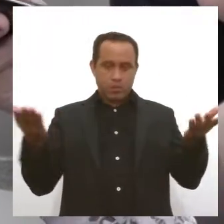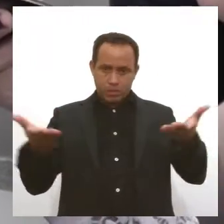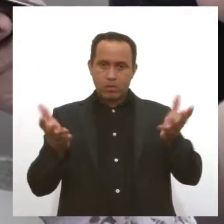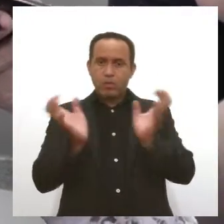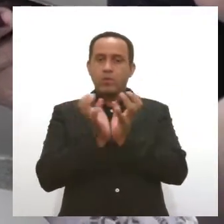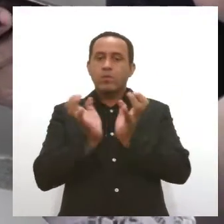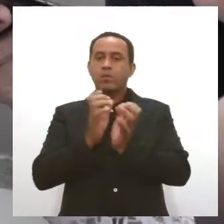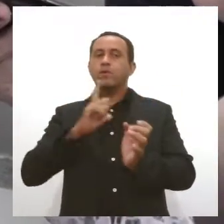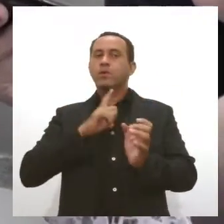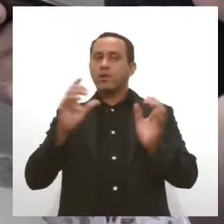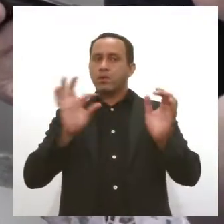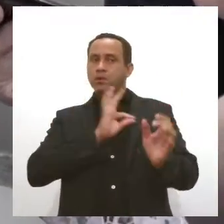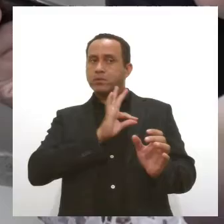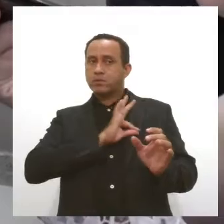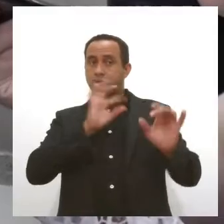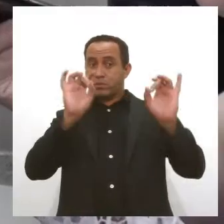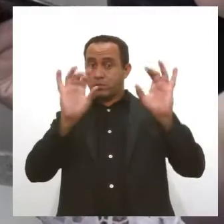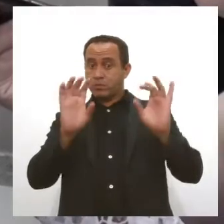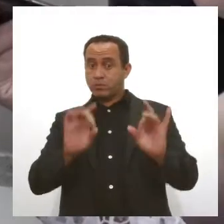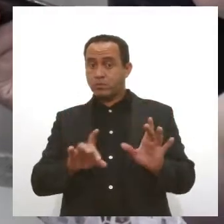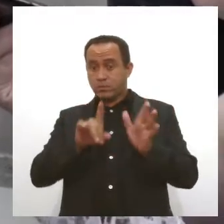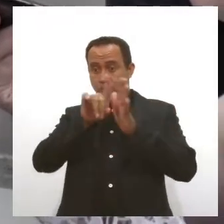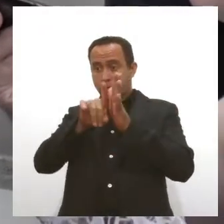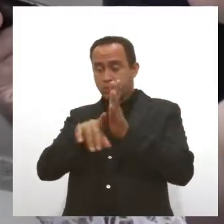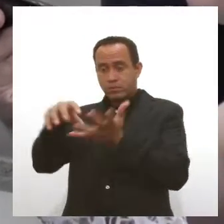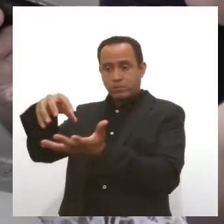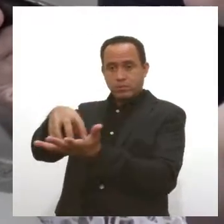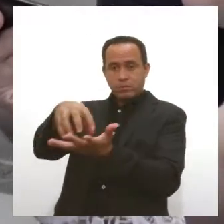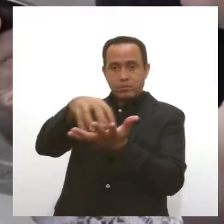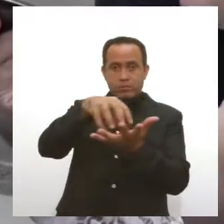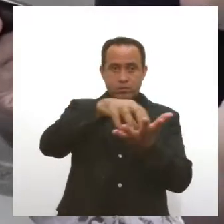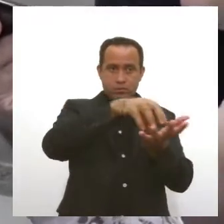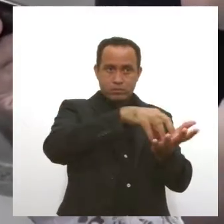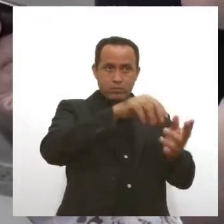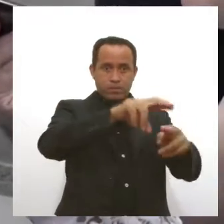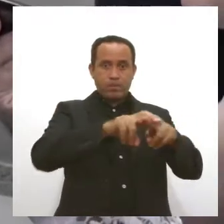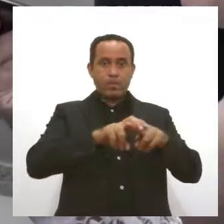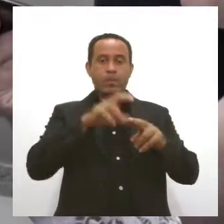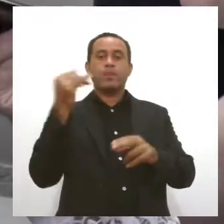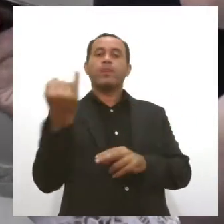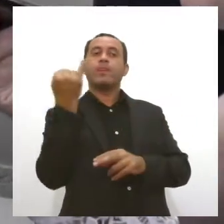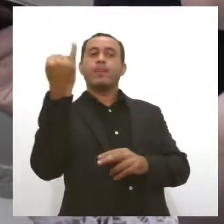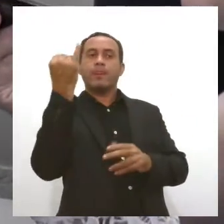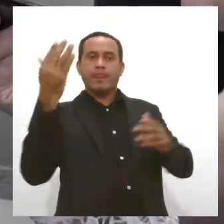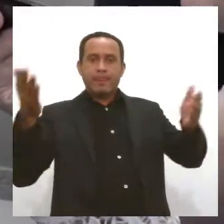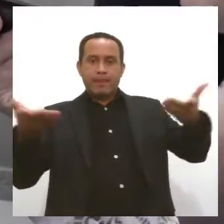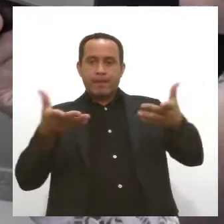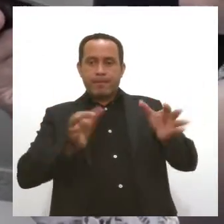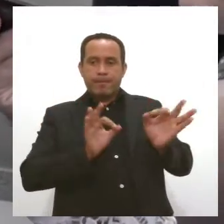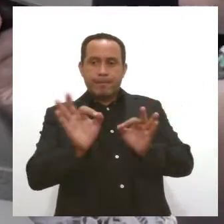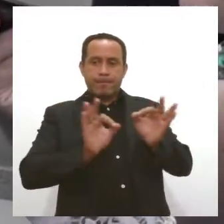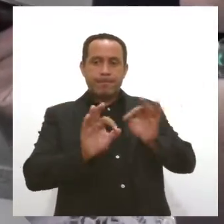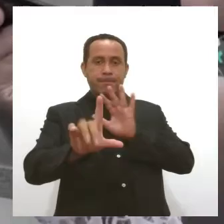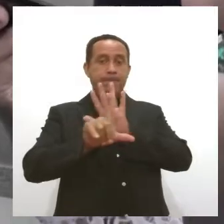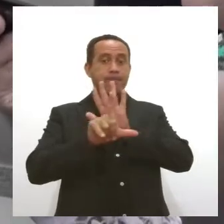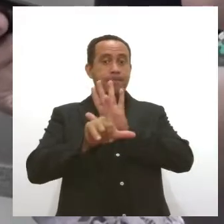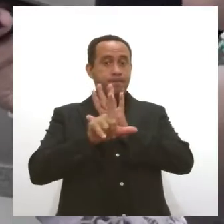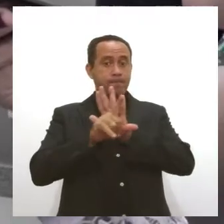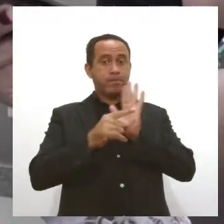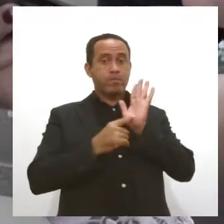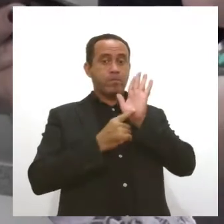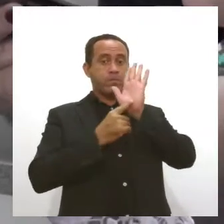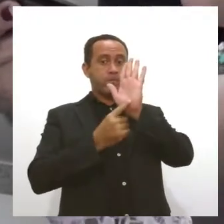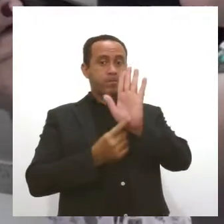passar texto dentro de polícia, de investigar dentro das unidades. Por isso que é muito importante vir agora a nossa regulamentação, que vai limitar